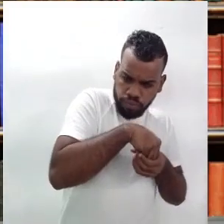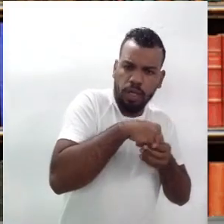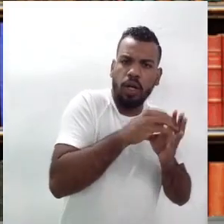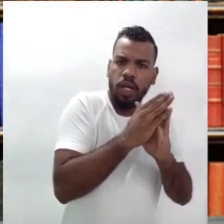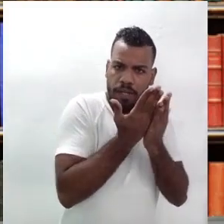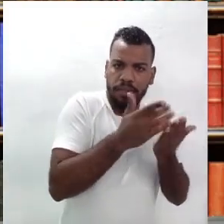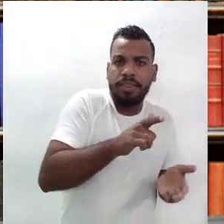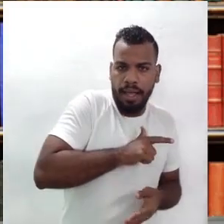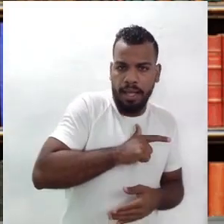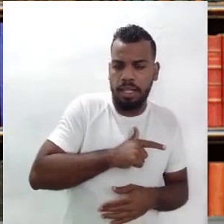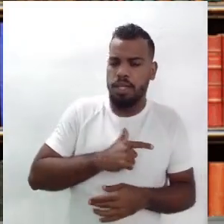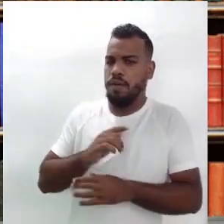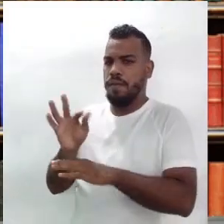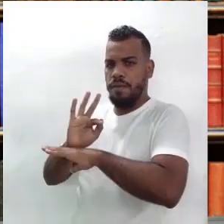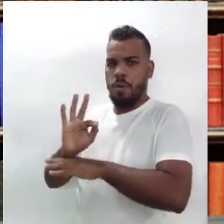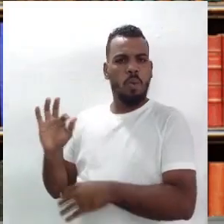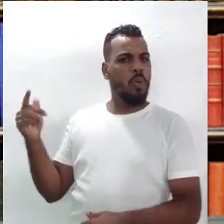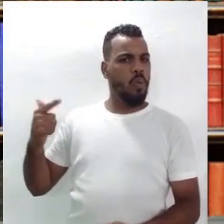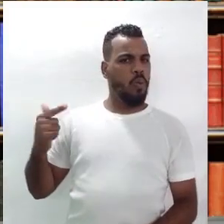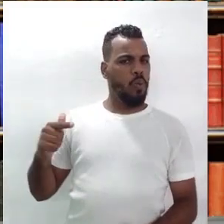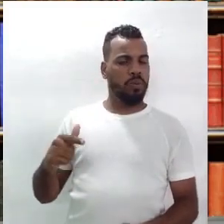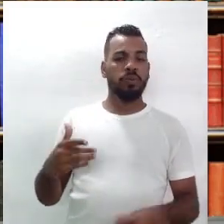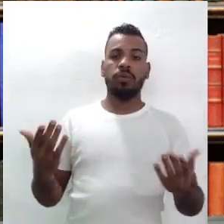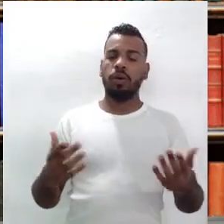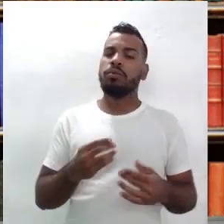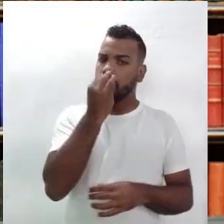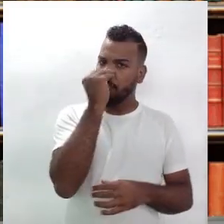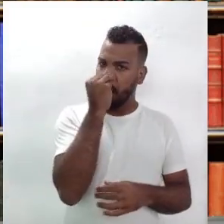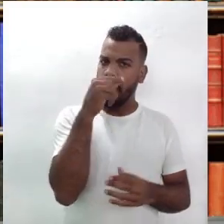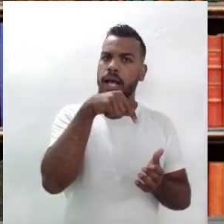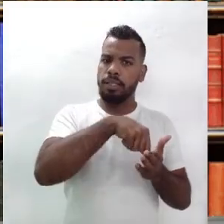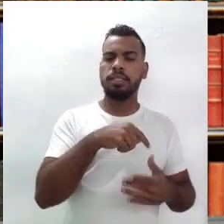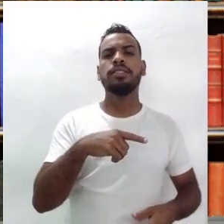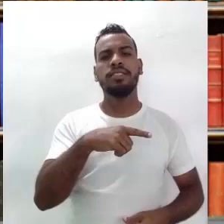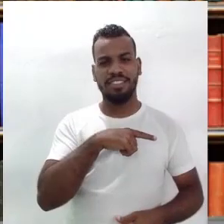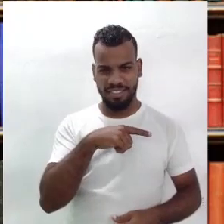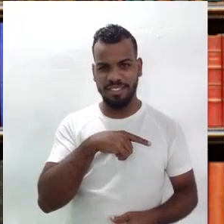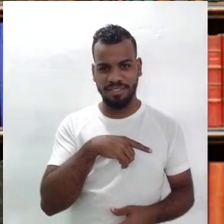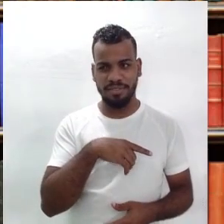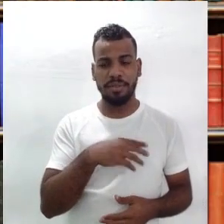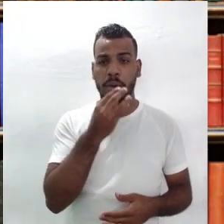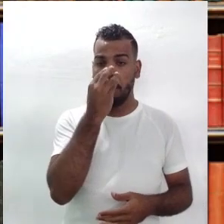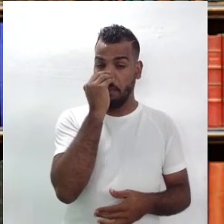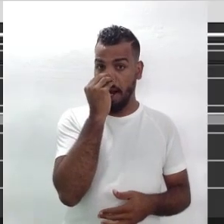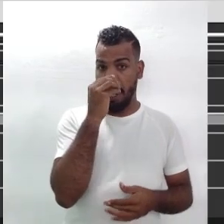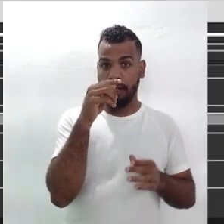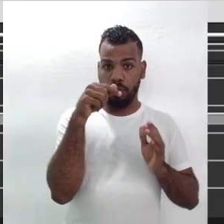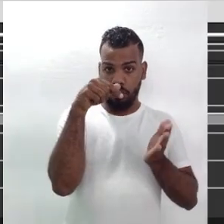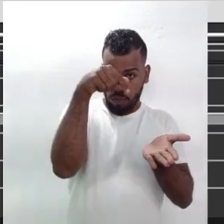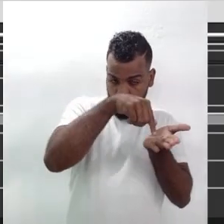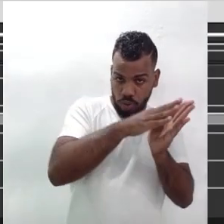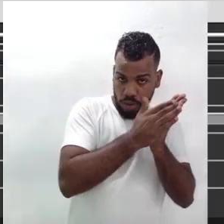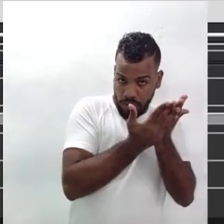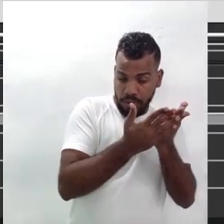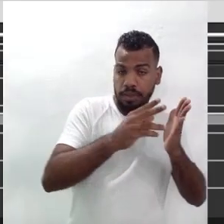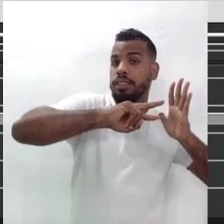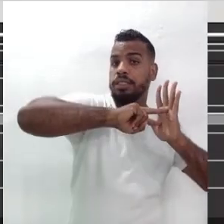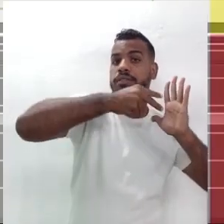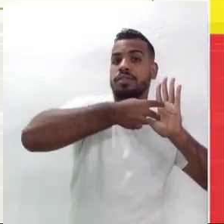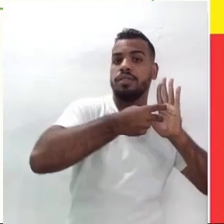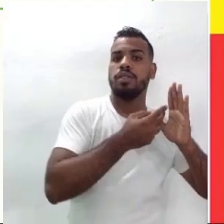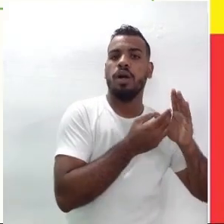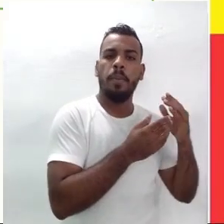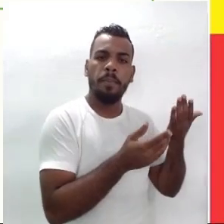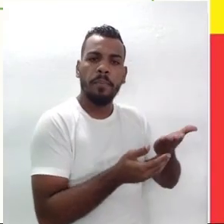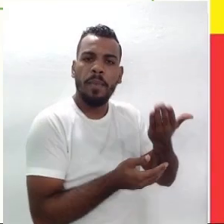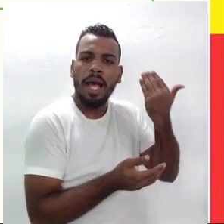Há um palhaço no livro, na peça teatral, que Ariano diz que o palhaço é a reminiscência do